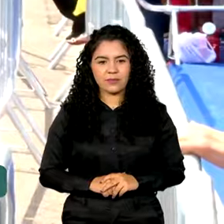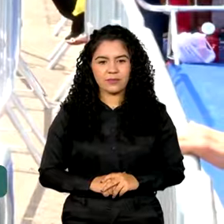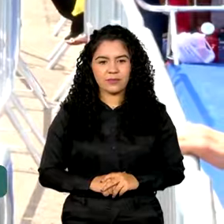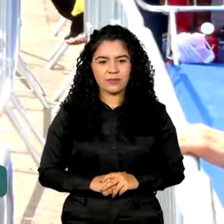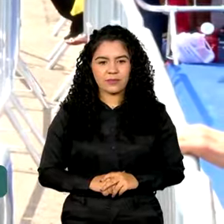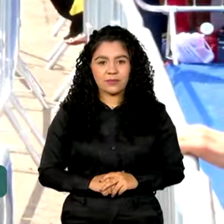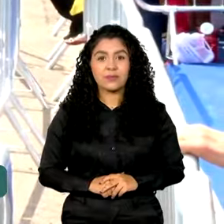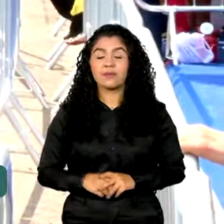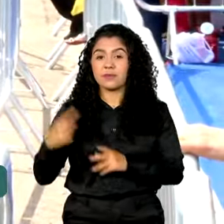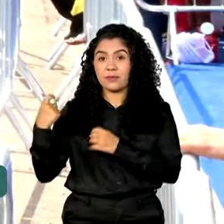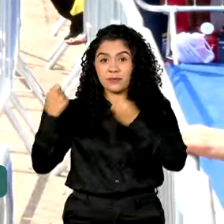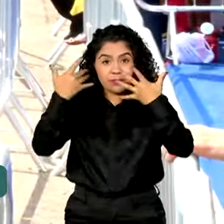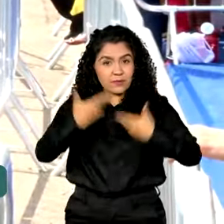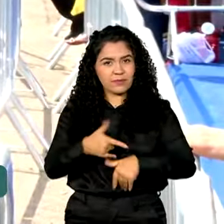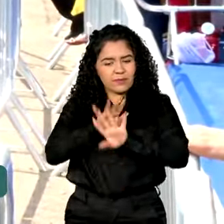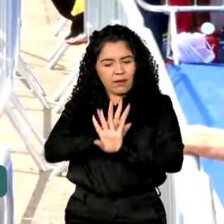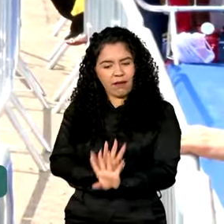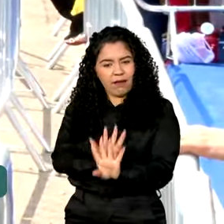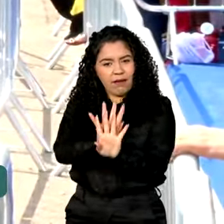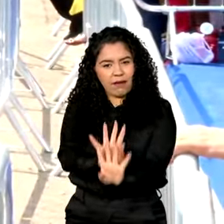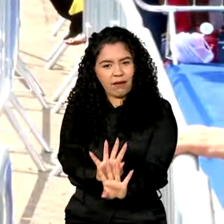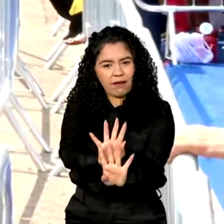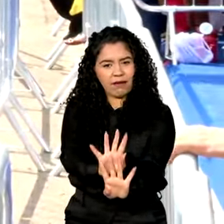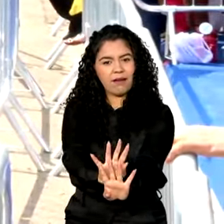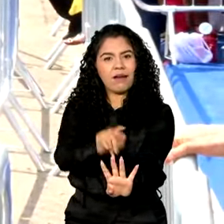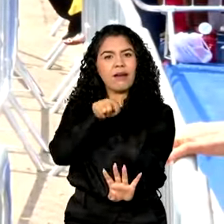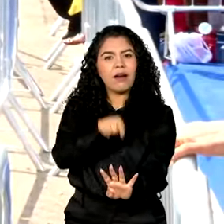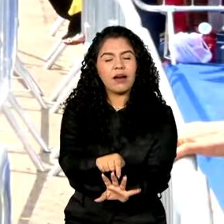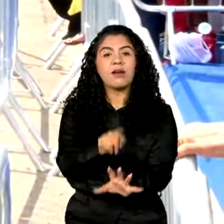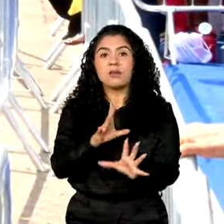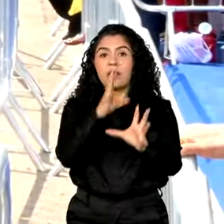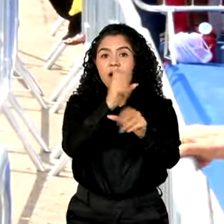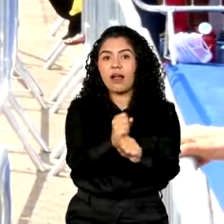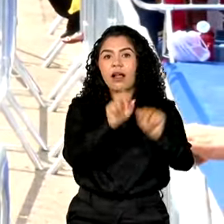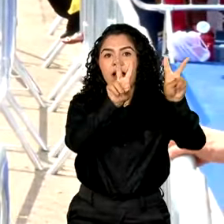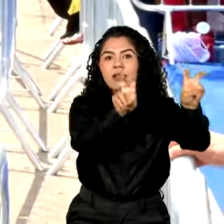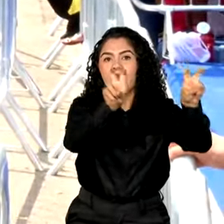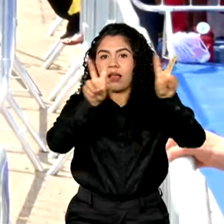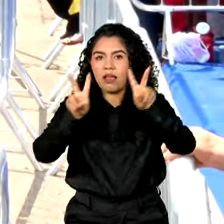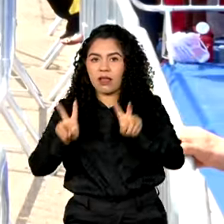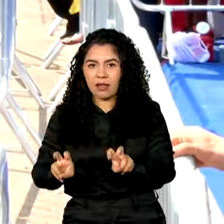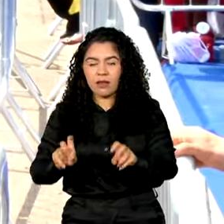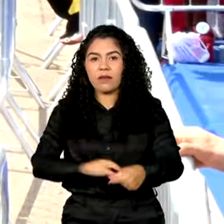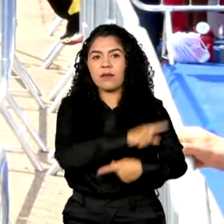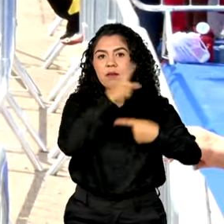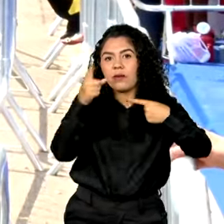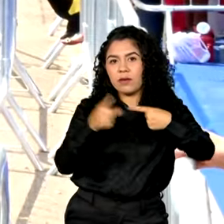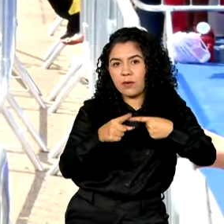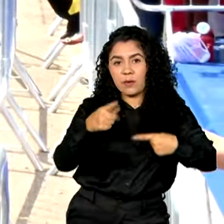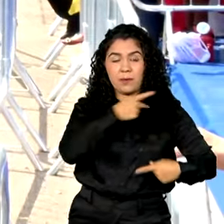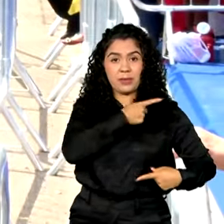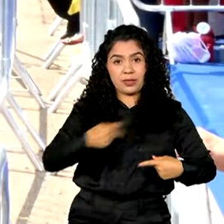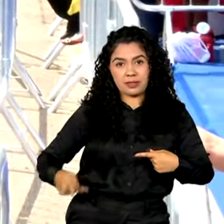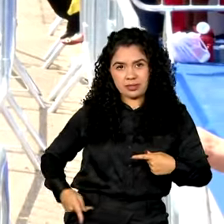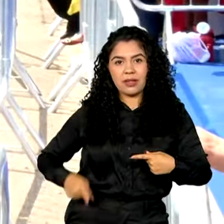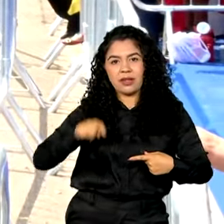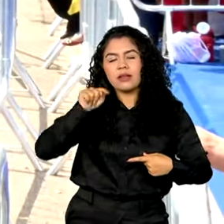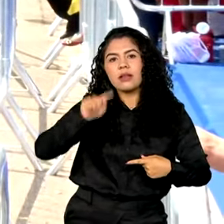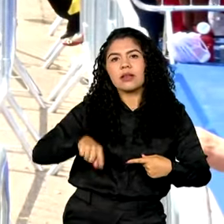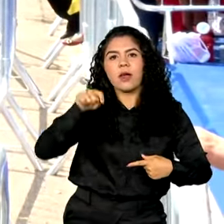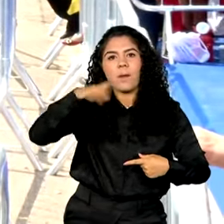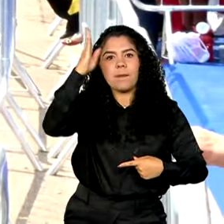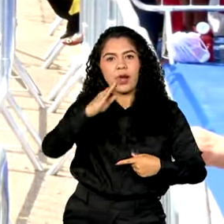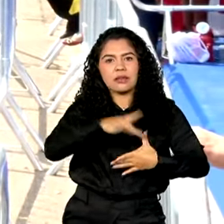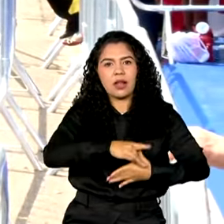O desfile também foi montado em torno de outros dois temas. A presidência do Brasil no G20 e os esforços do